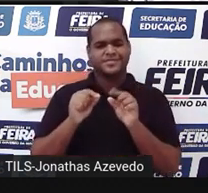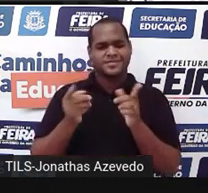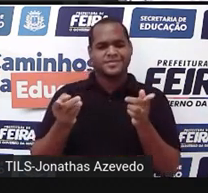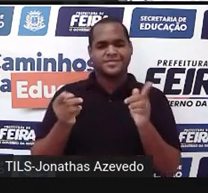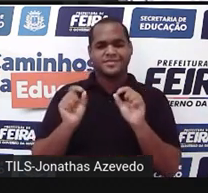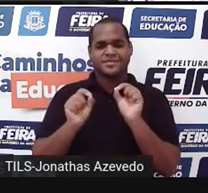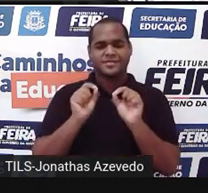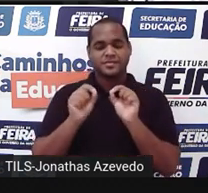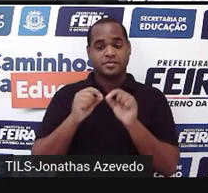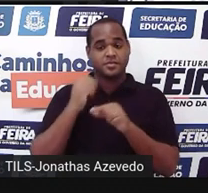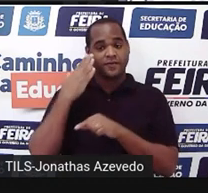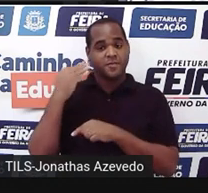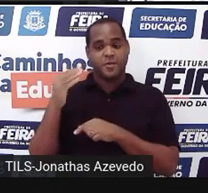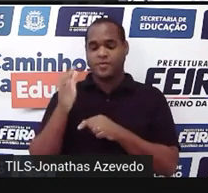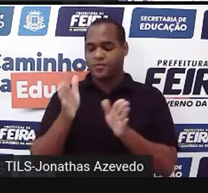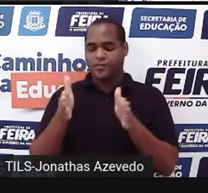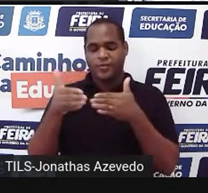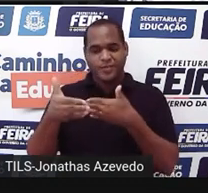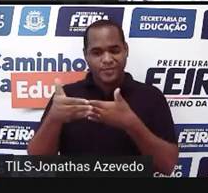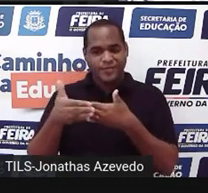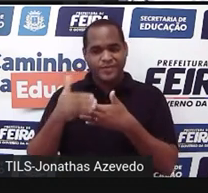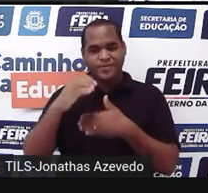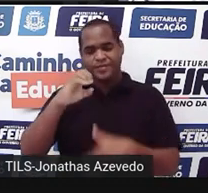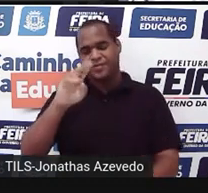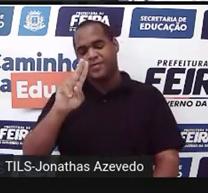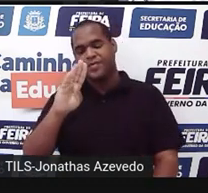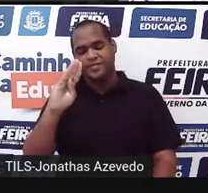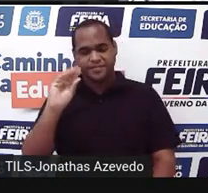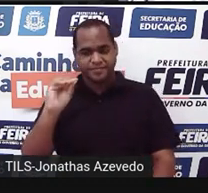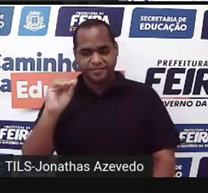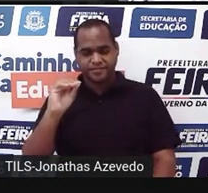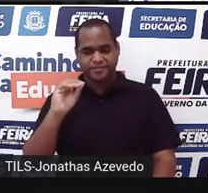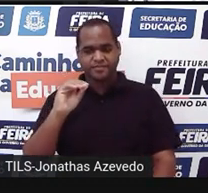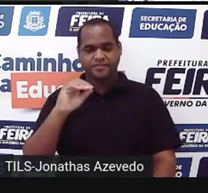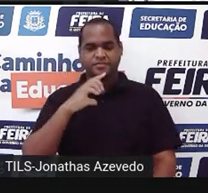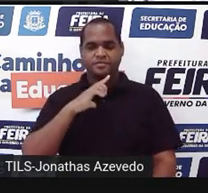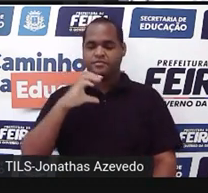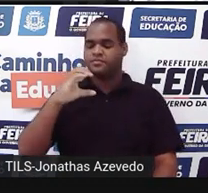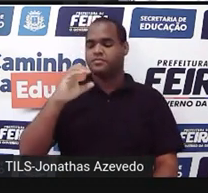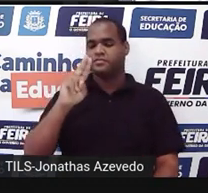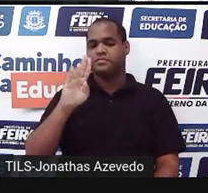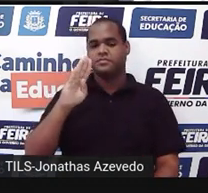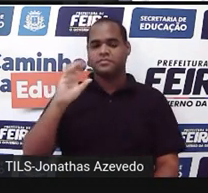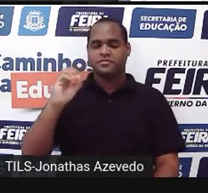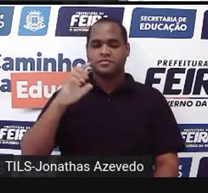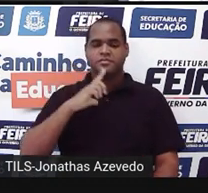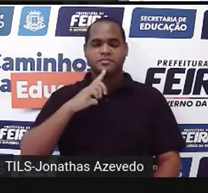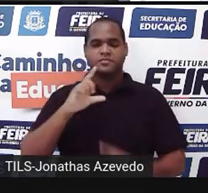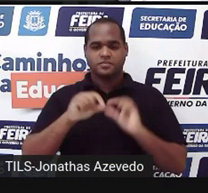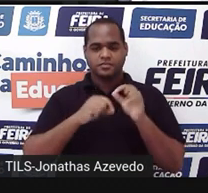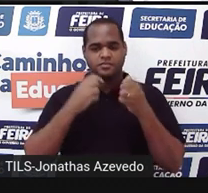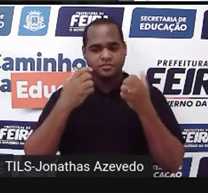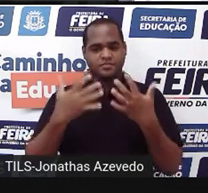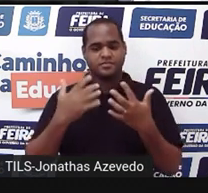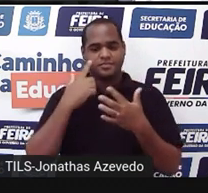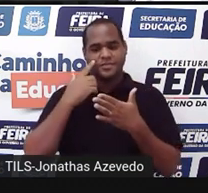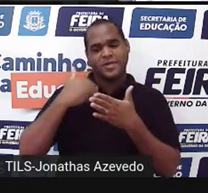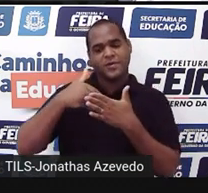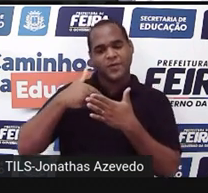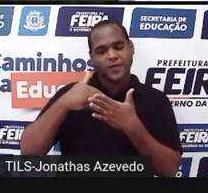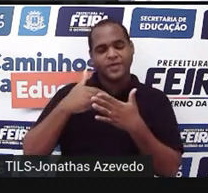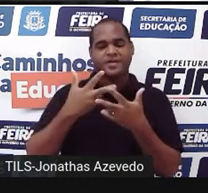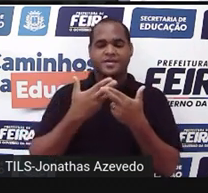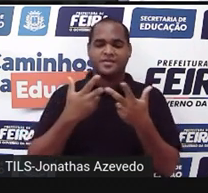Esse daí é o famoso cubo, né? Esse cubozinho aí, ó, um dadinho, um dadinho de jogo de